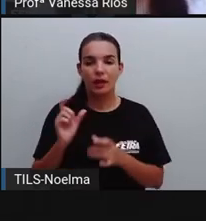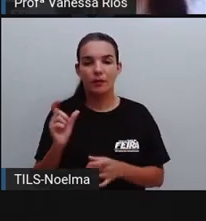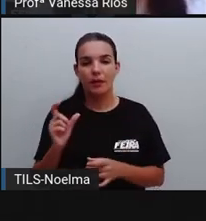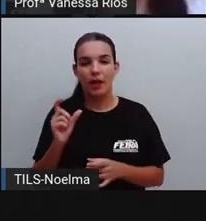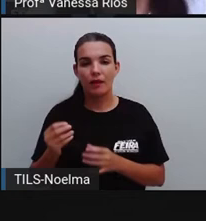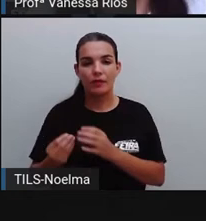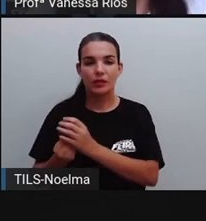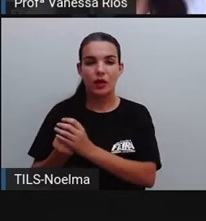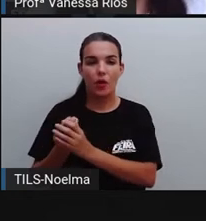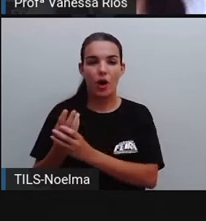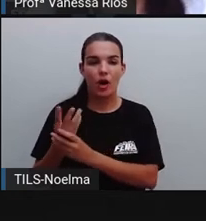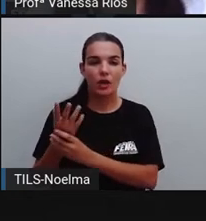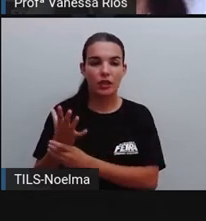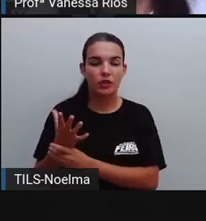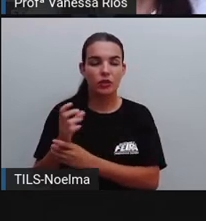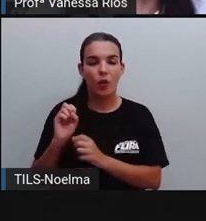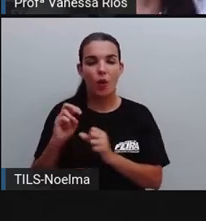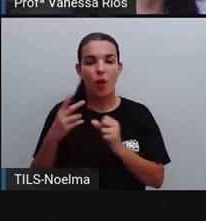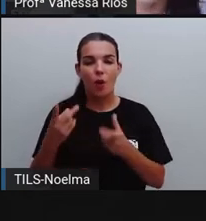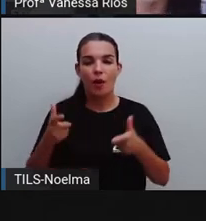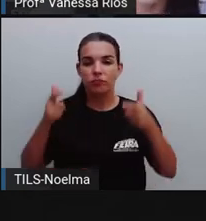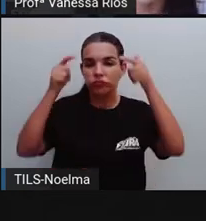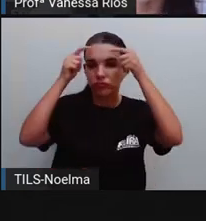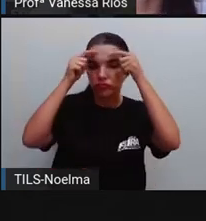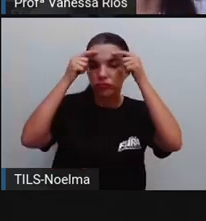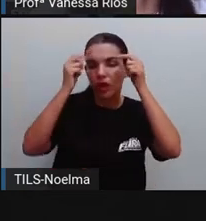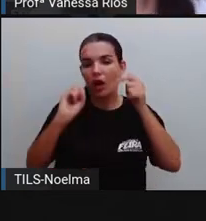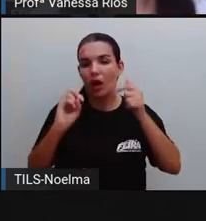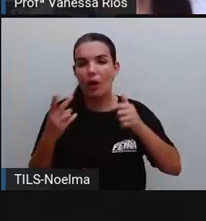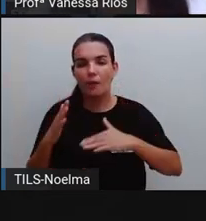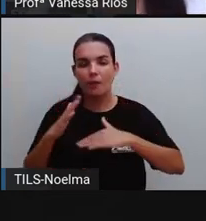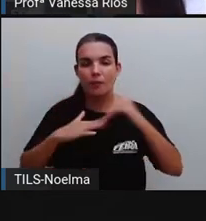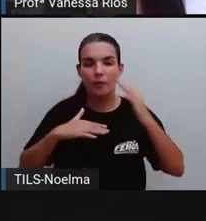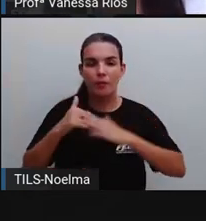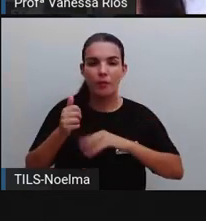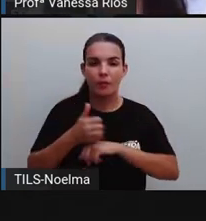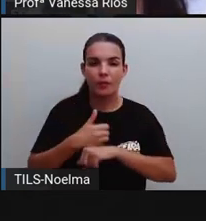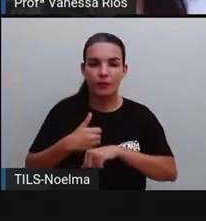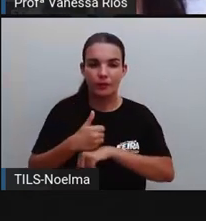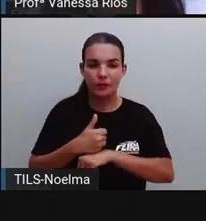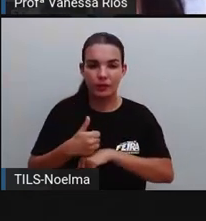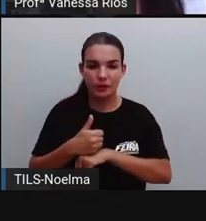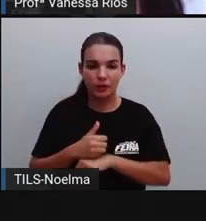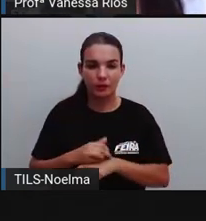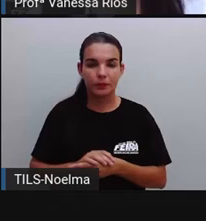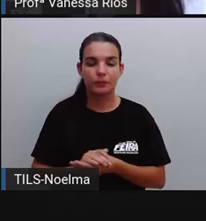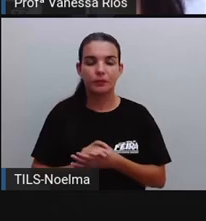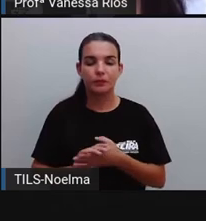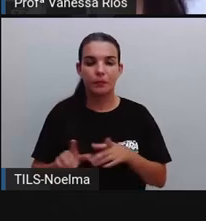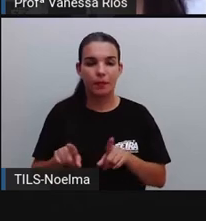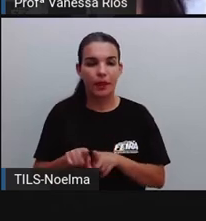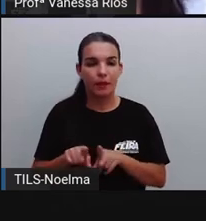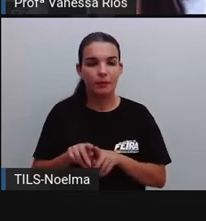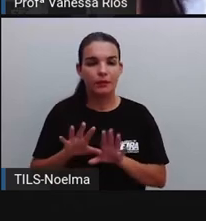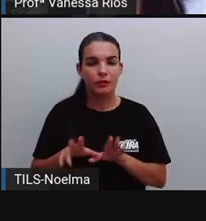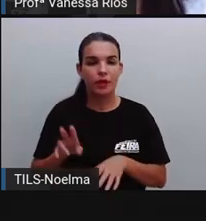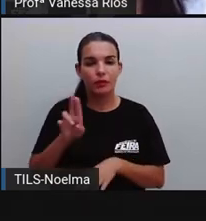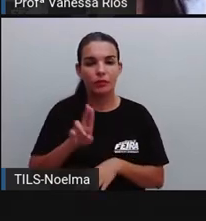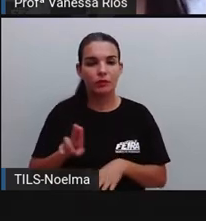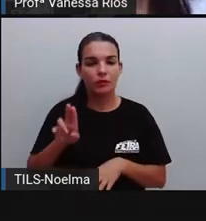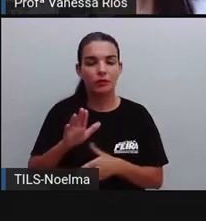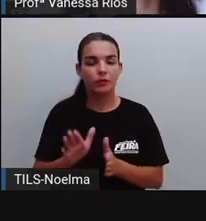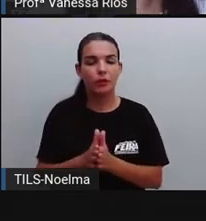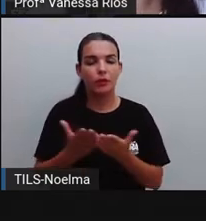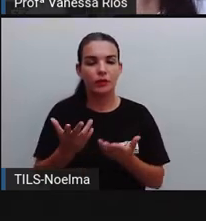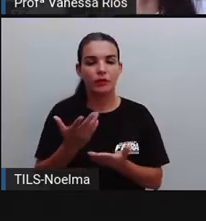indicam origem ou título ou profissão. A gente já observou também essa utilização quando estudamos aí,